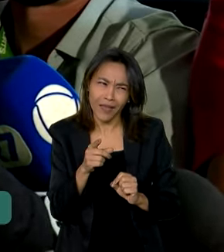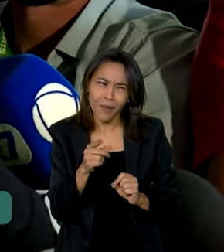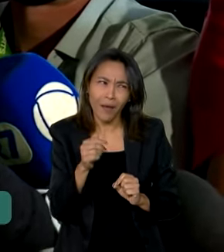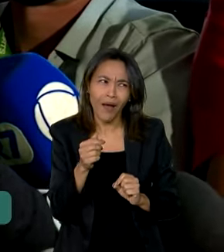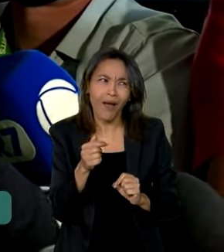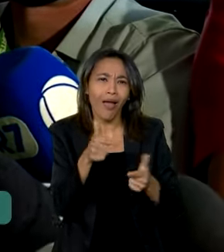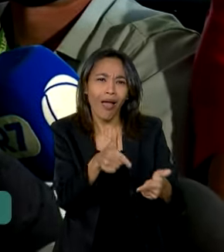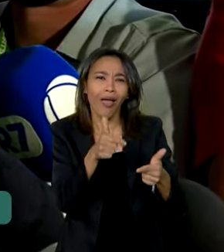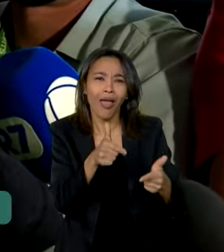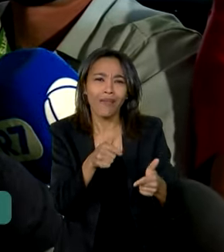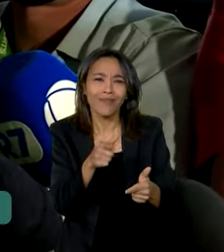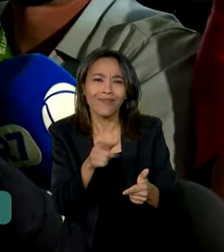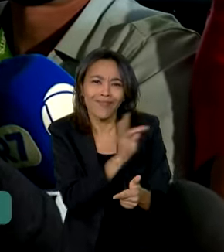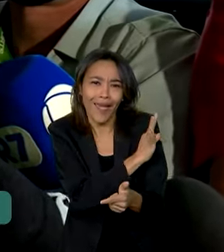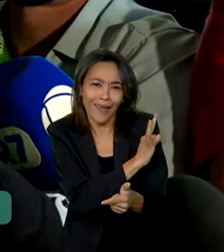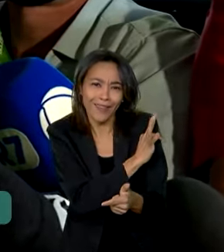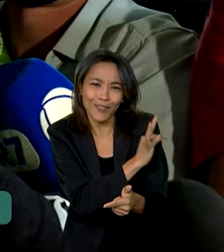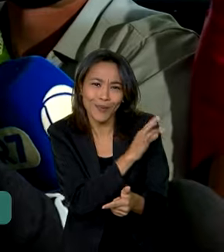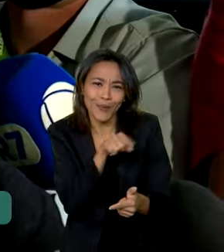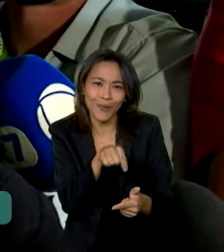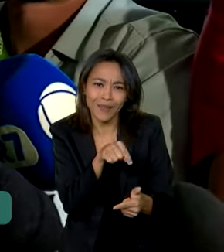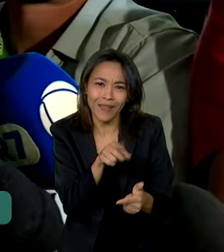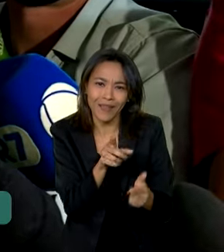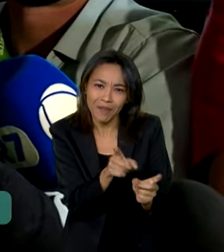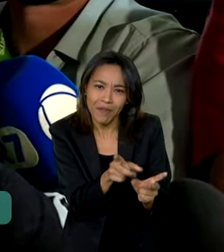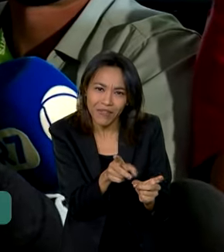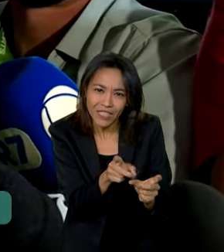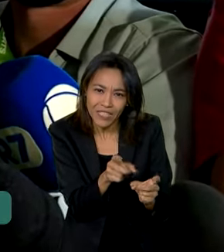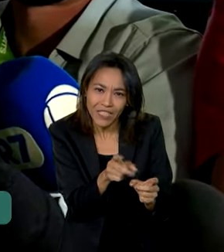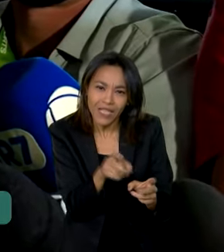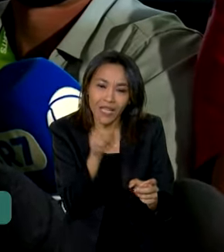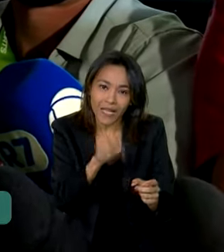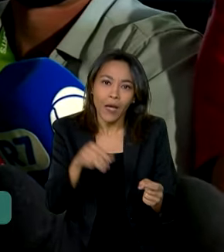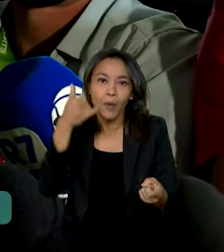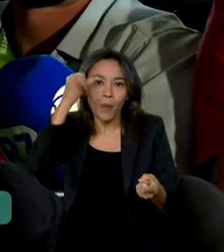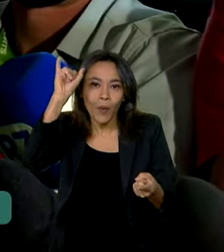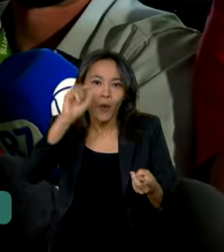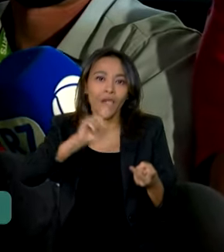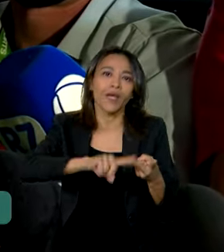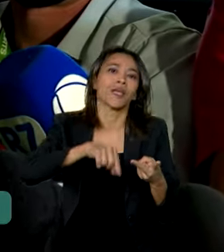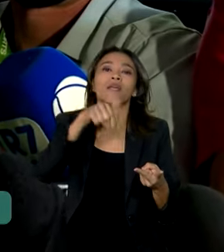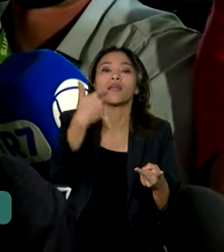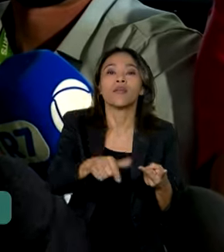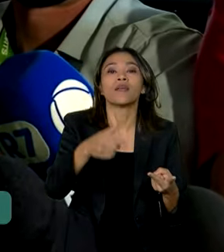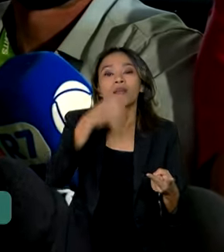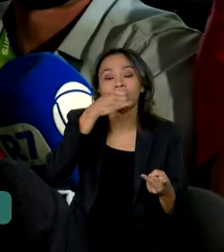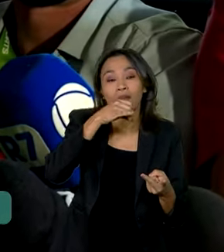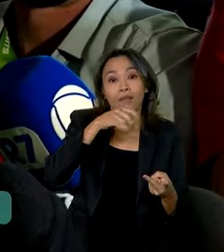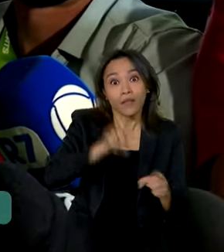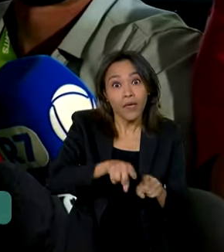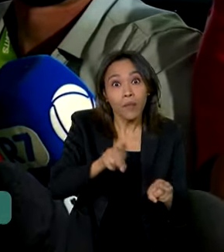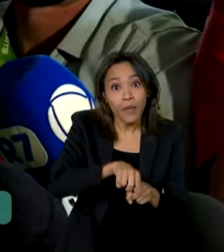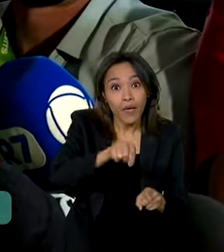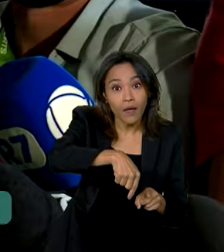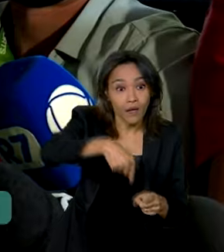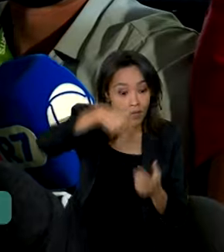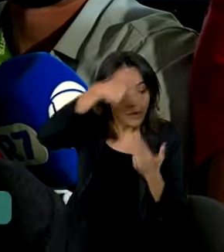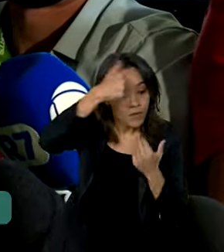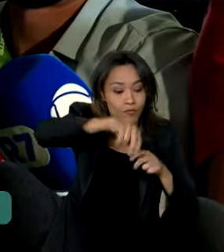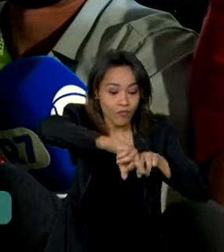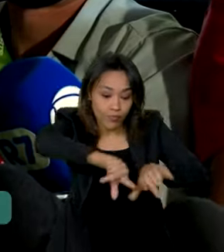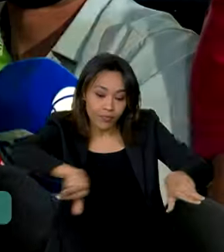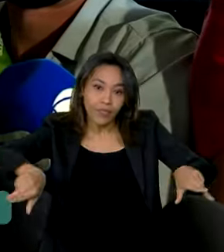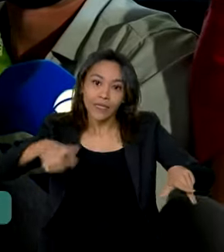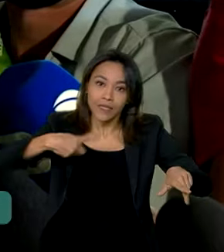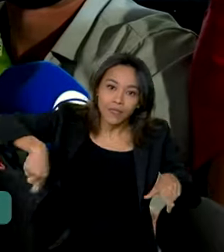casco fendido, boi suíno, caprinos também. Então